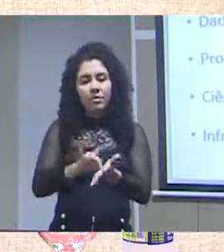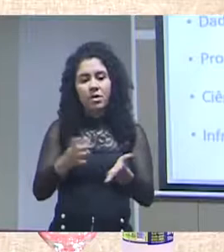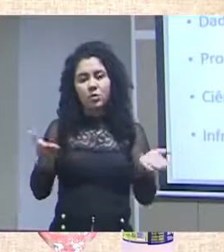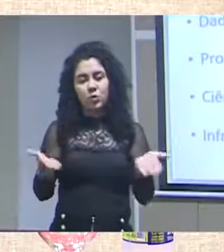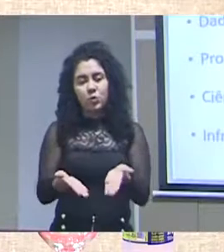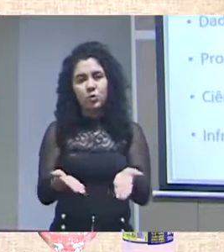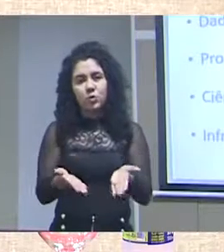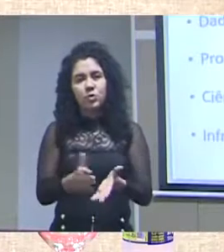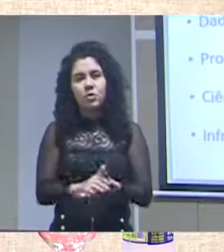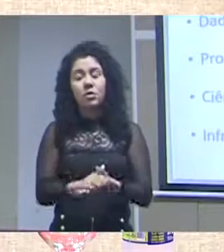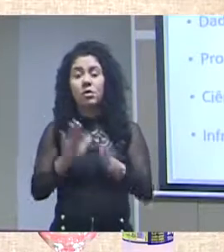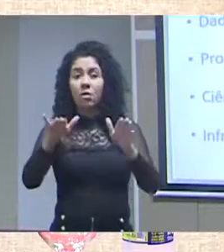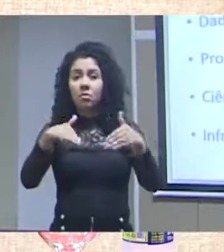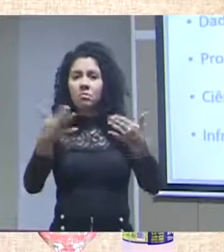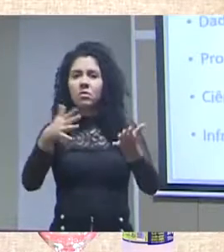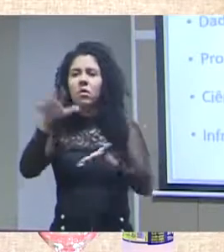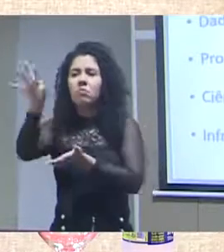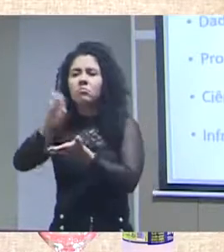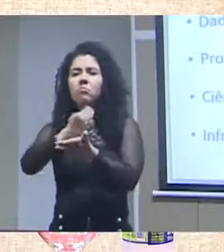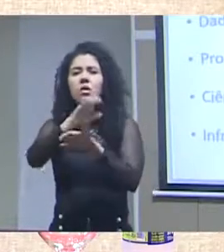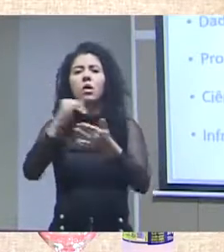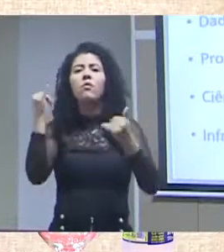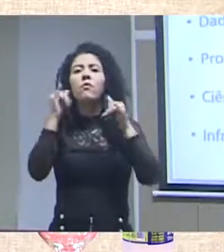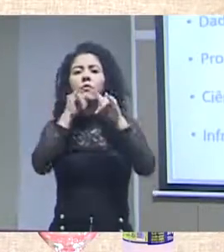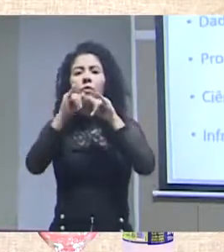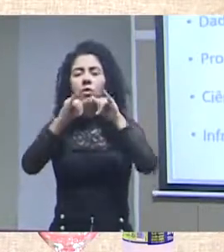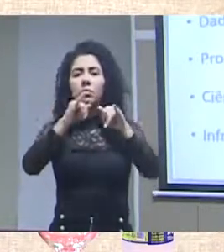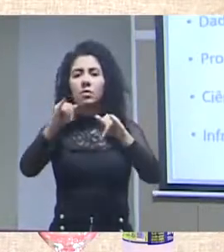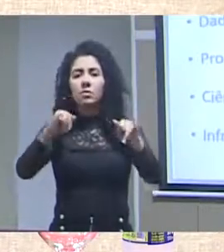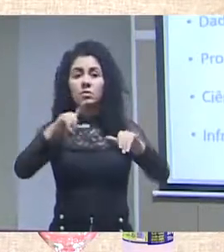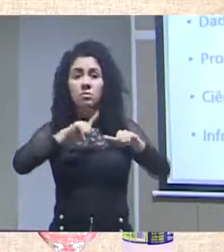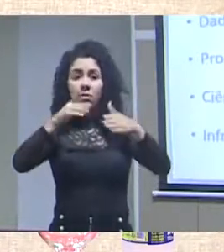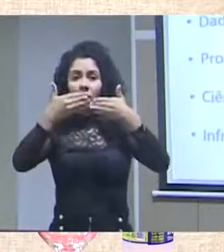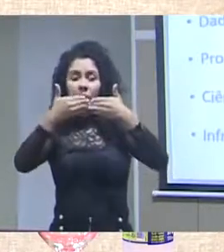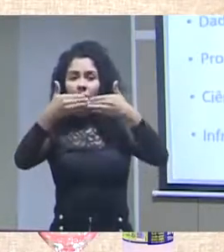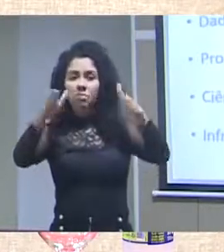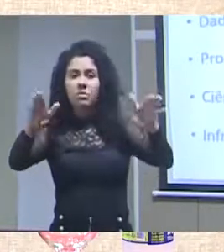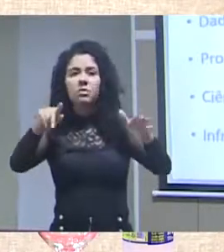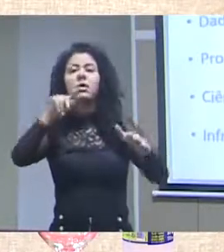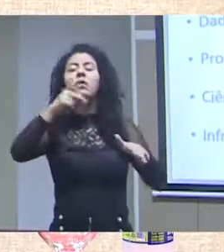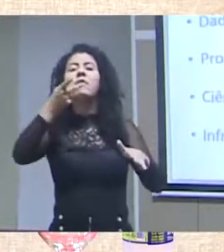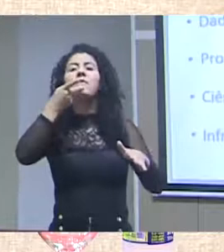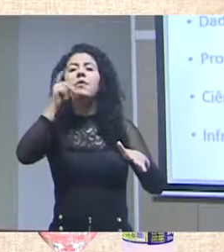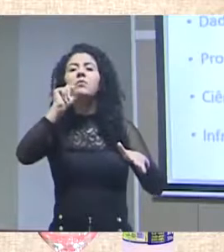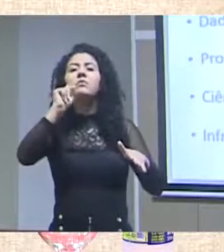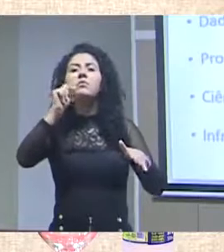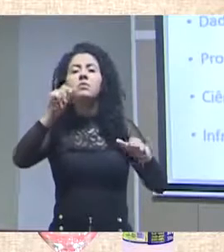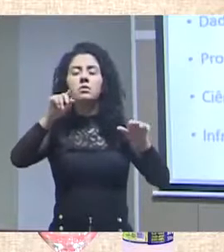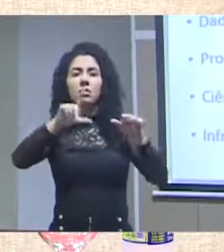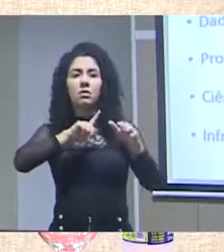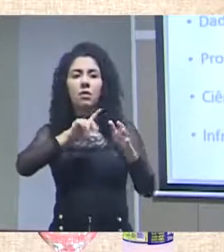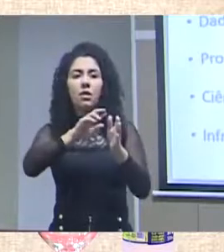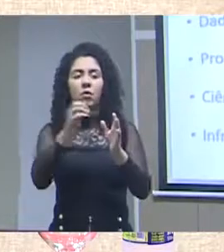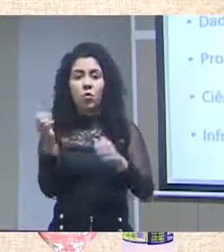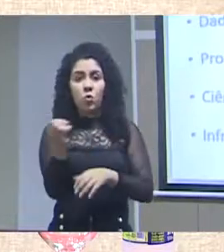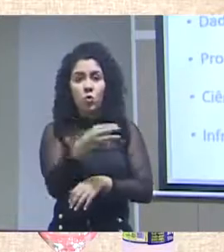portanto, também vão agora exigindo novos princípios, que são os princípios FEC, que não são